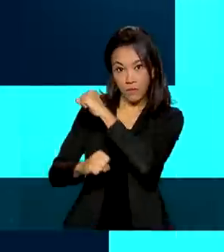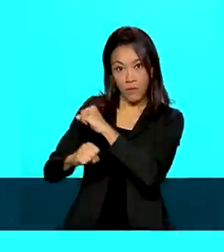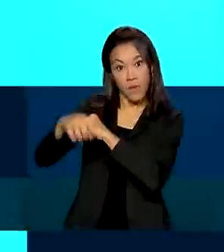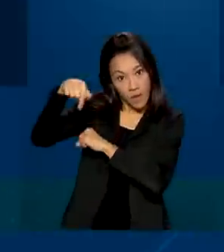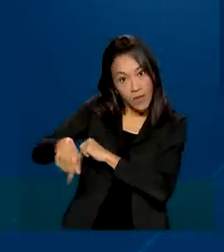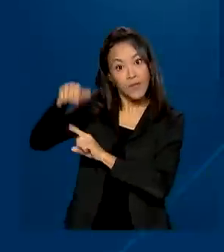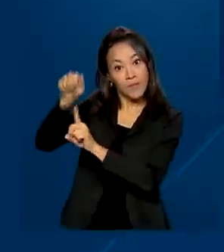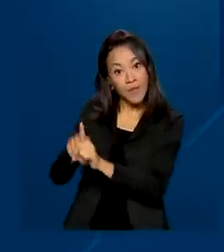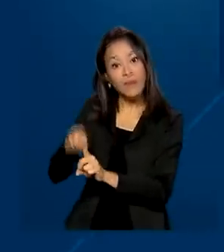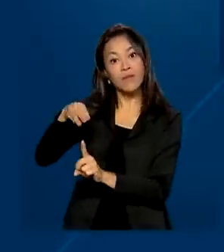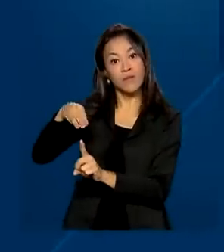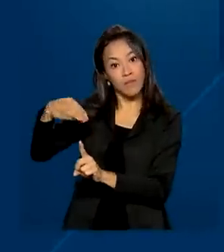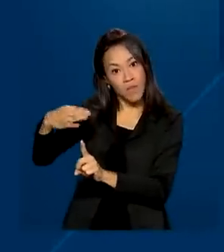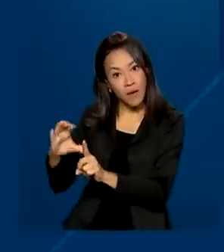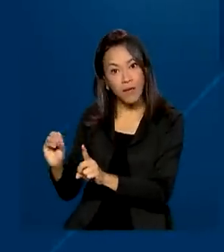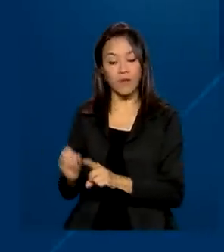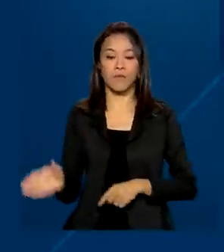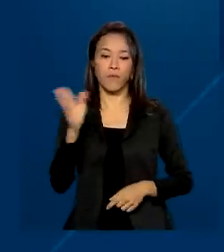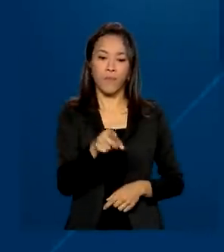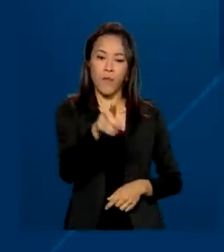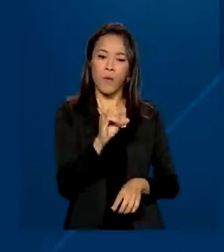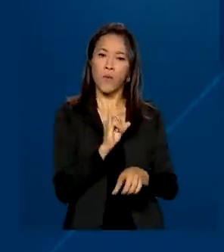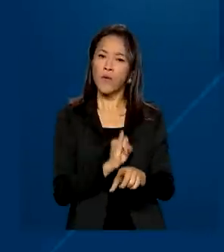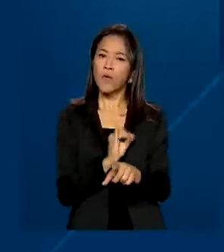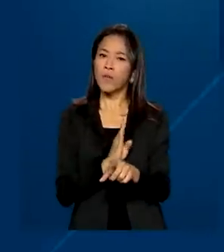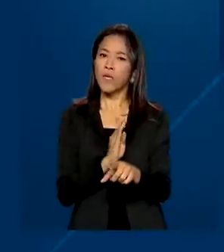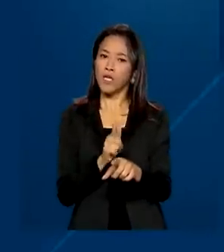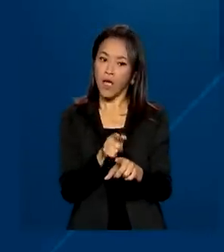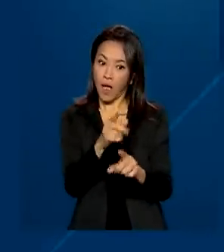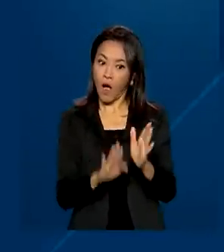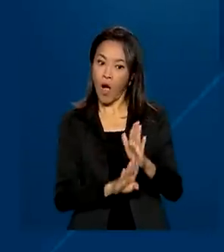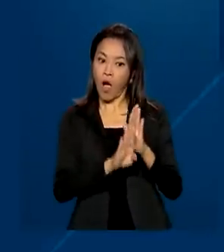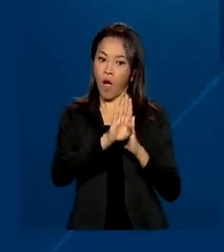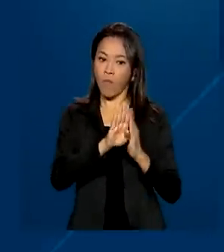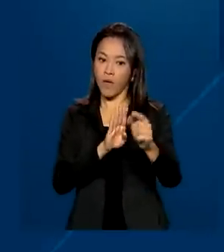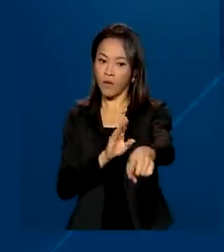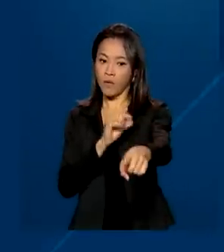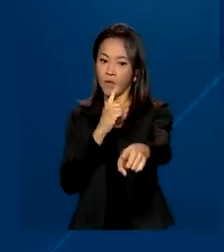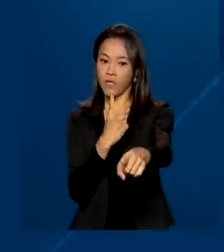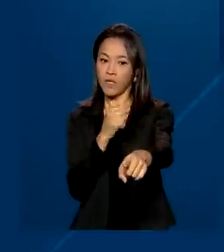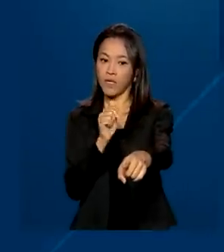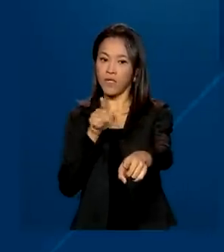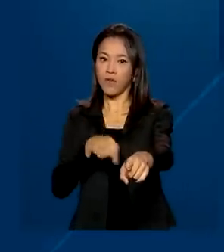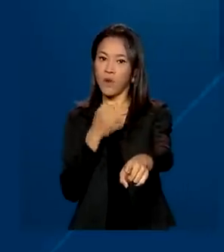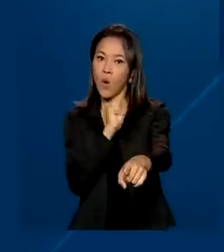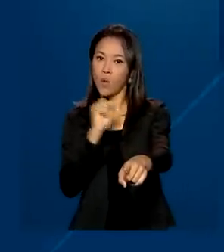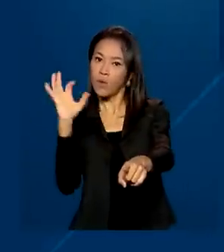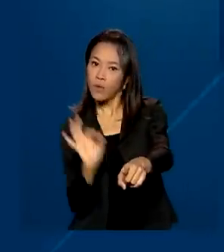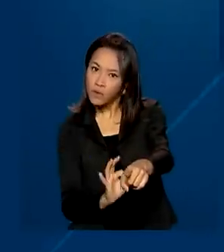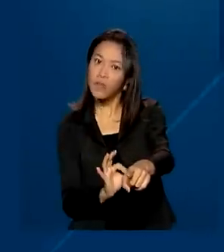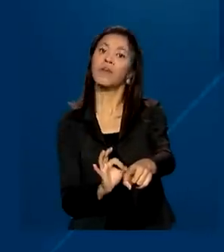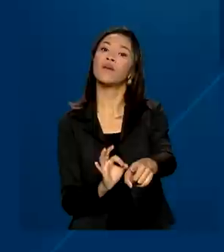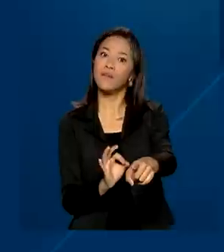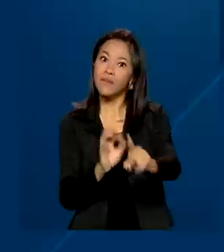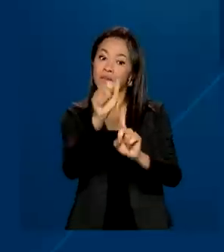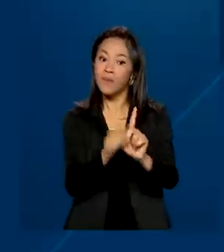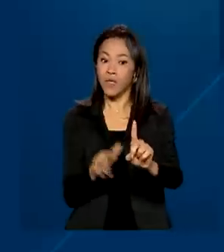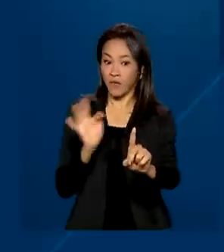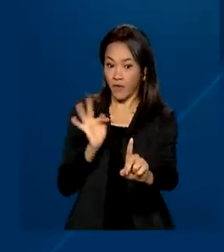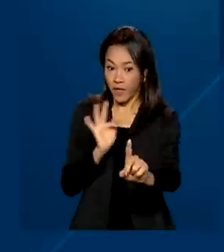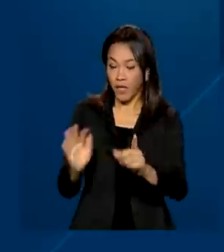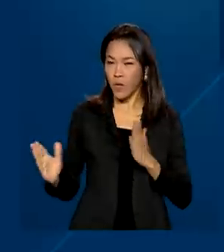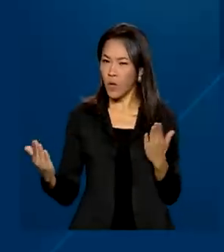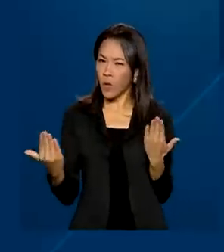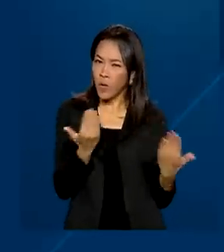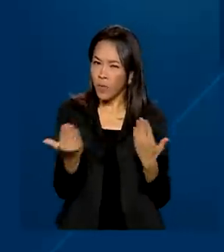O IBGE apontou que houve alta de 17,8% no faturamento do turismo nacional em fevereiro, na